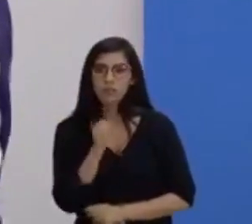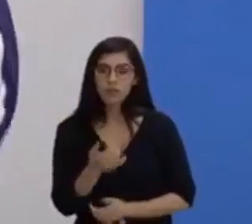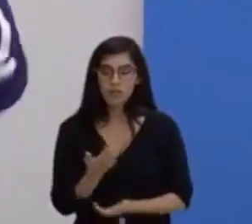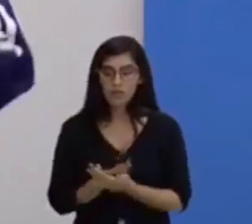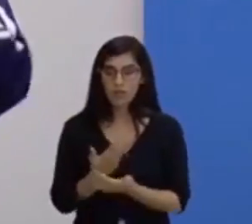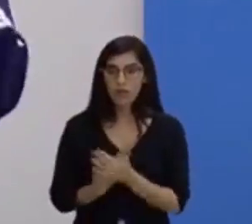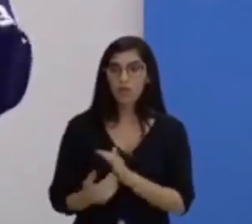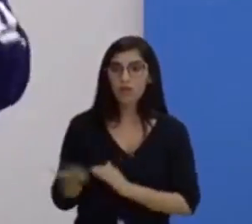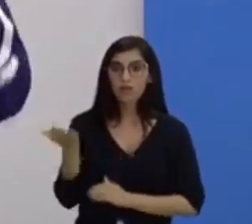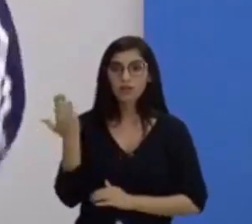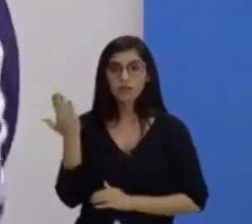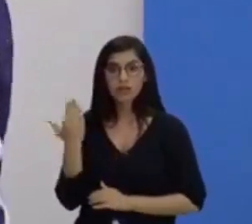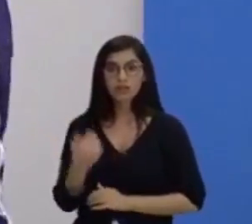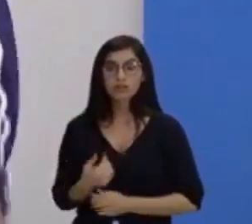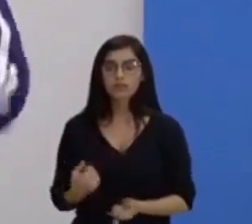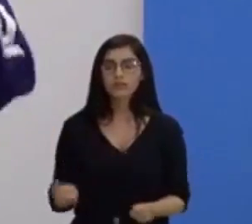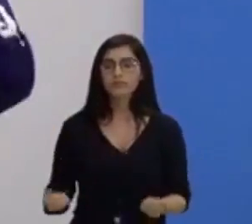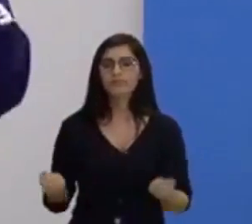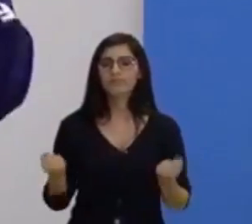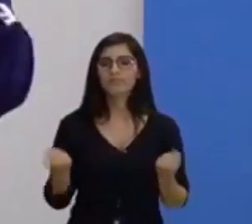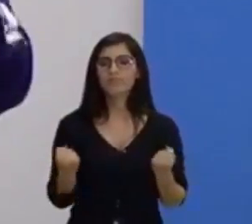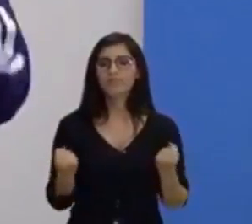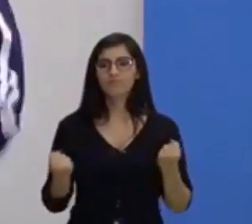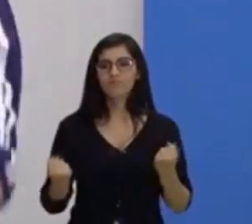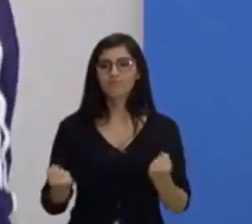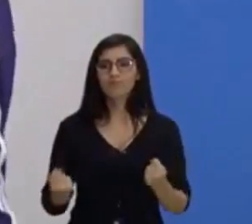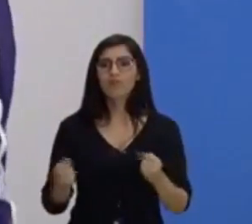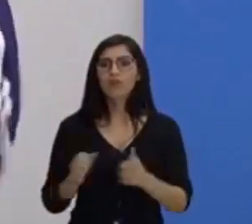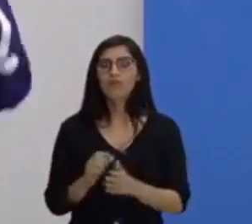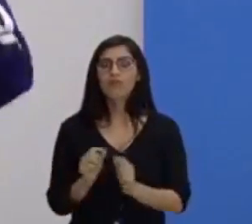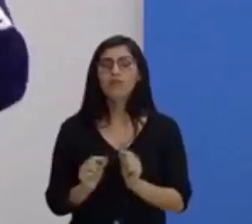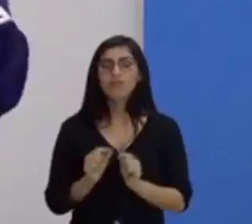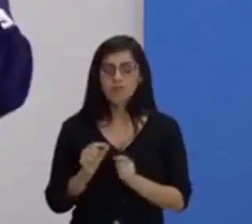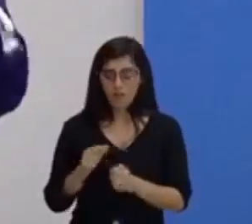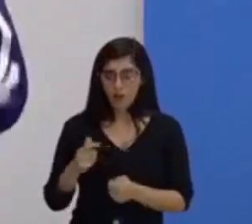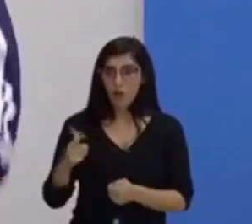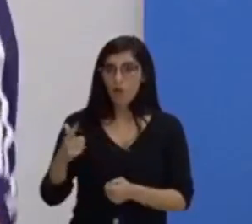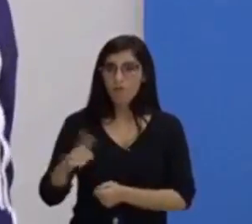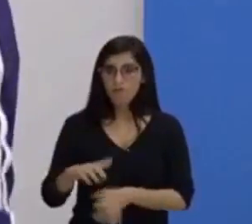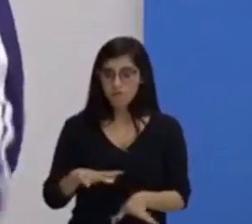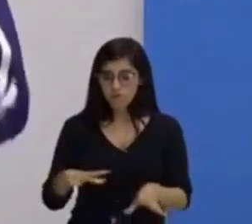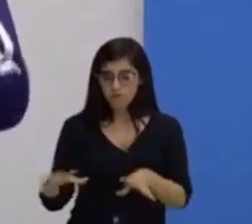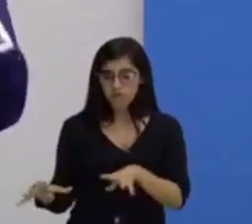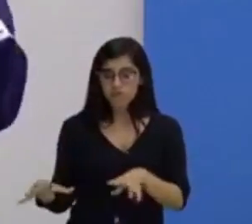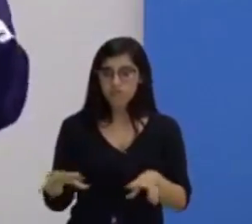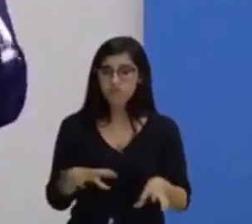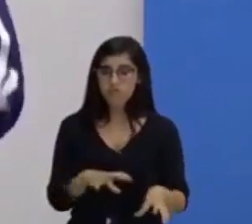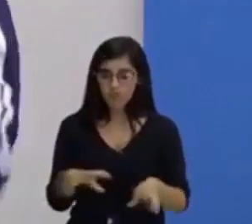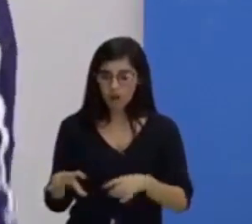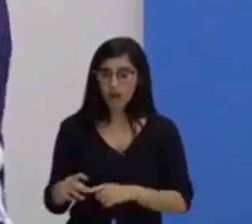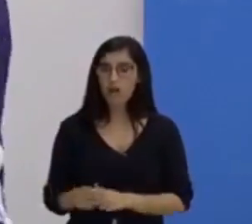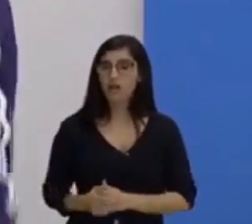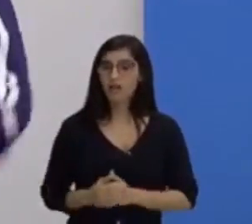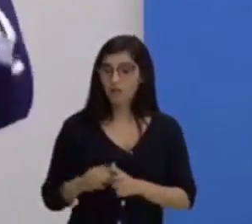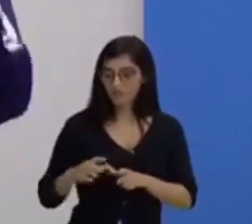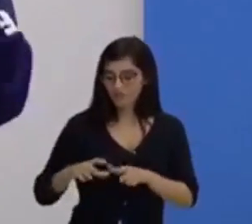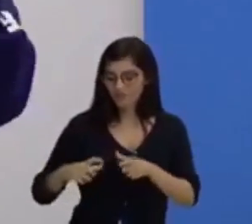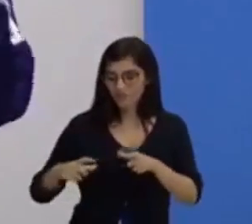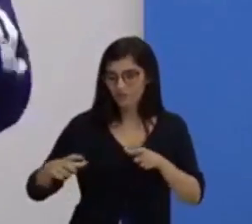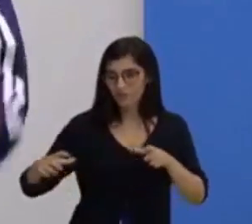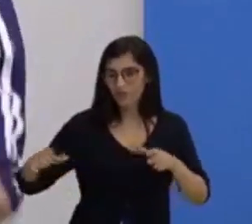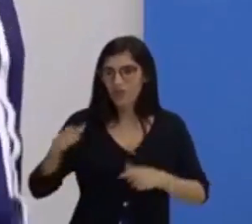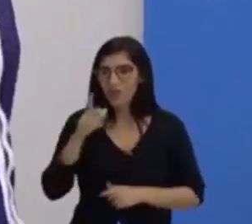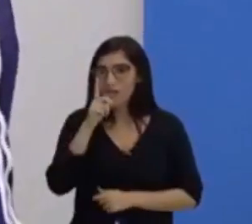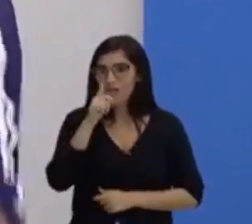anterior, onde a gente fazia movimentos e falava para que fosse feito por um longo período. Esse longo